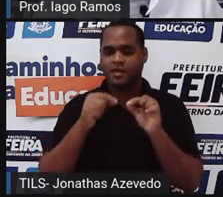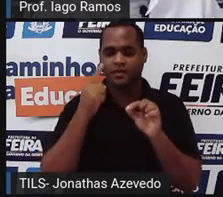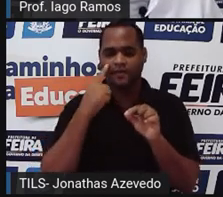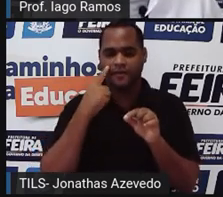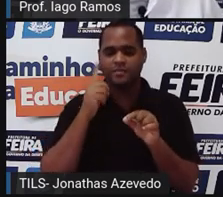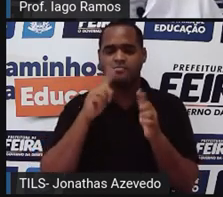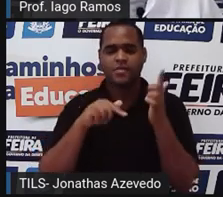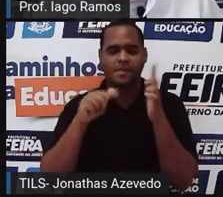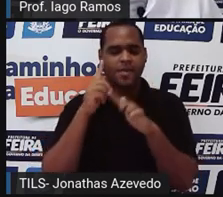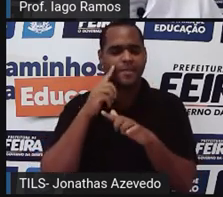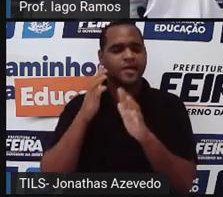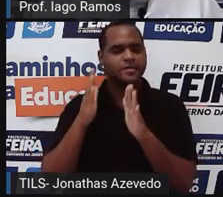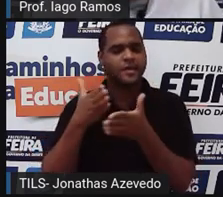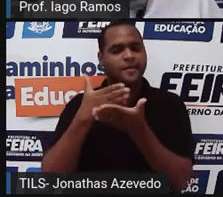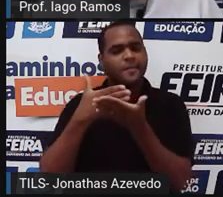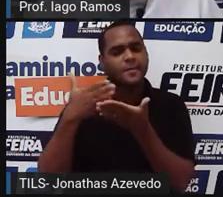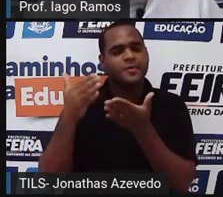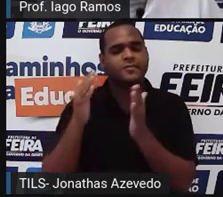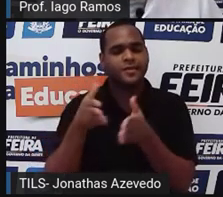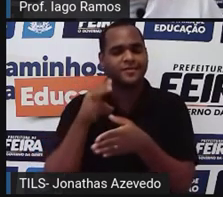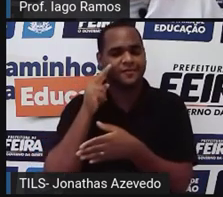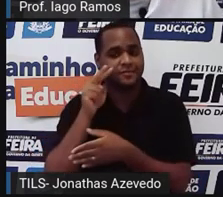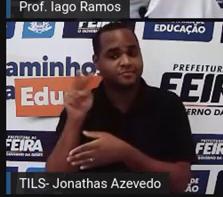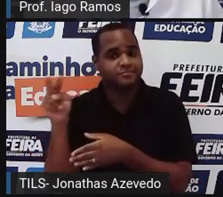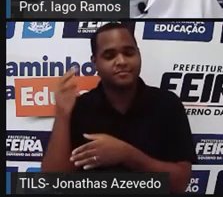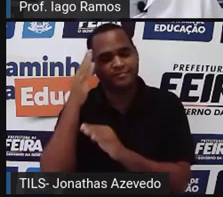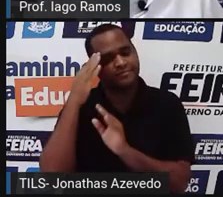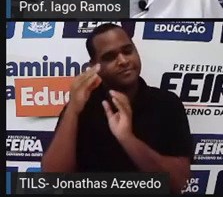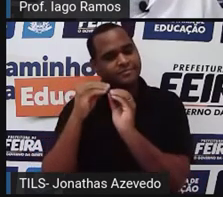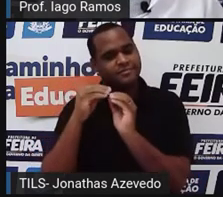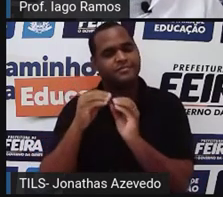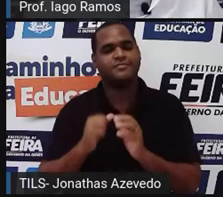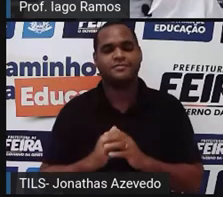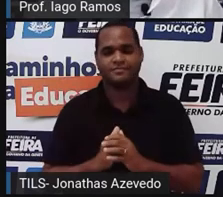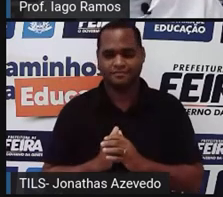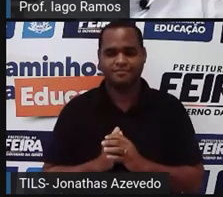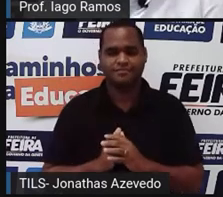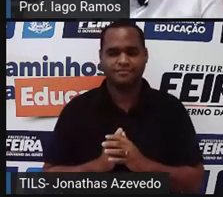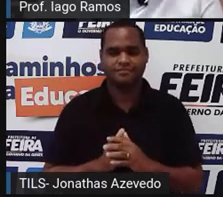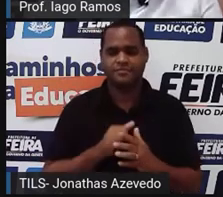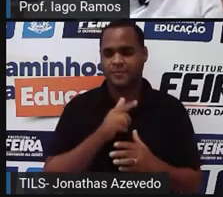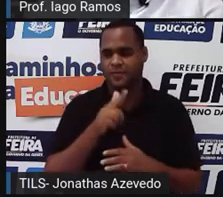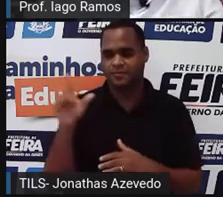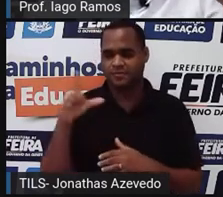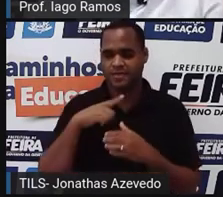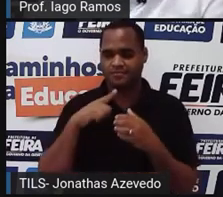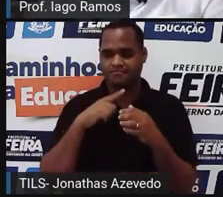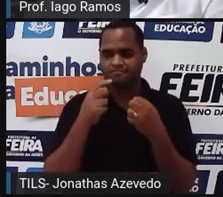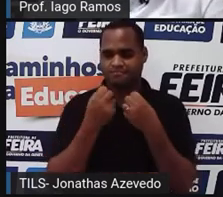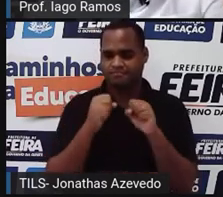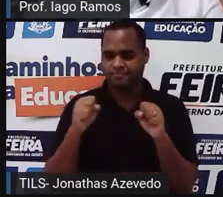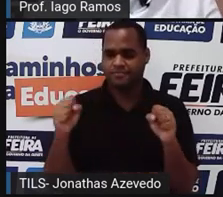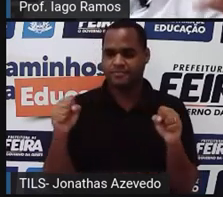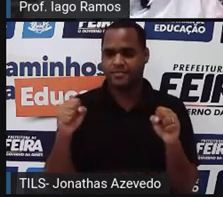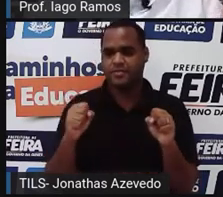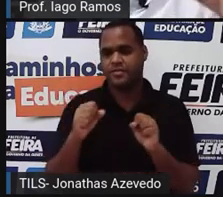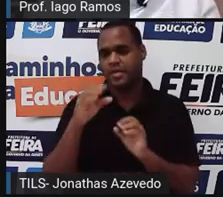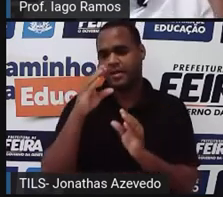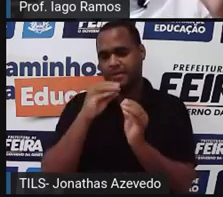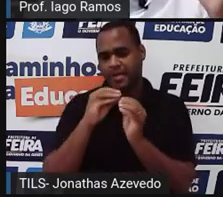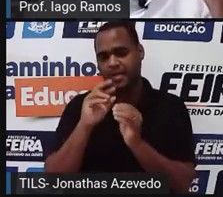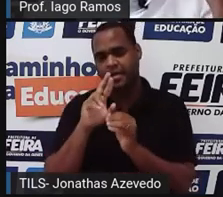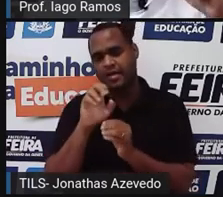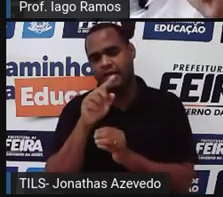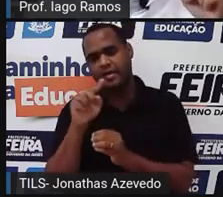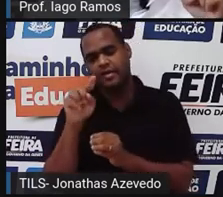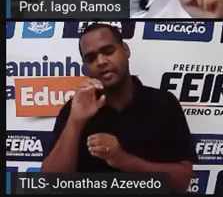coisas que a gente já começou a ver aqui. Certo? Além de grandeza, razão e